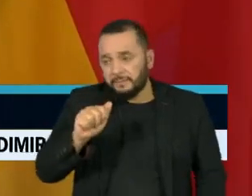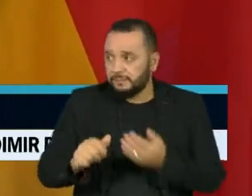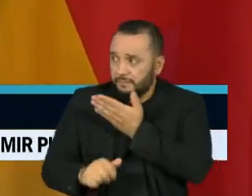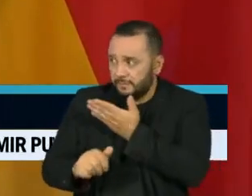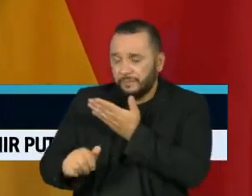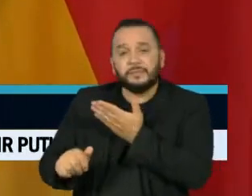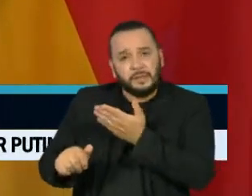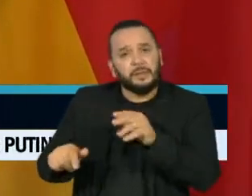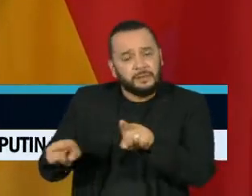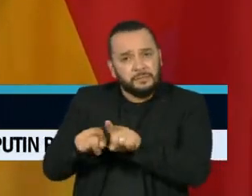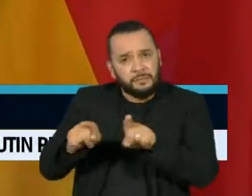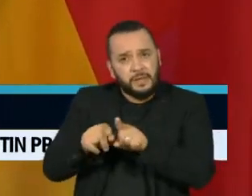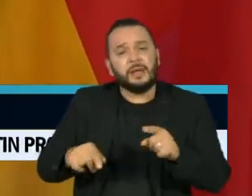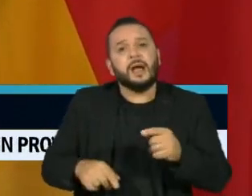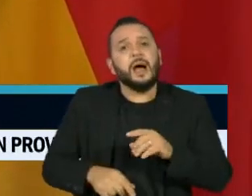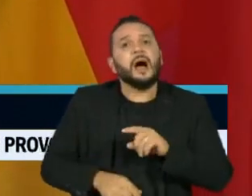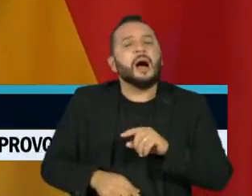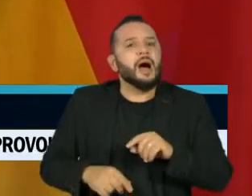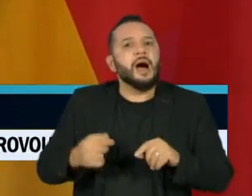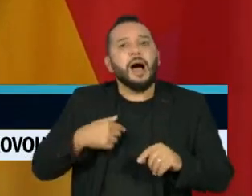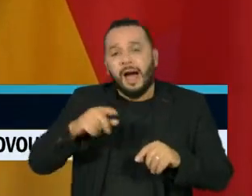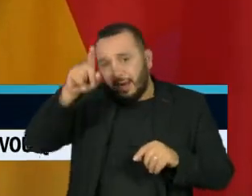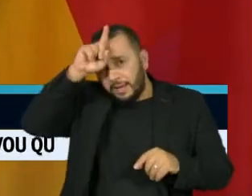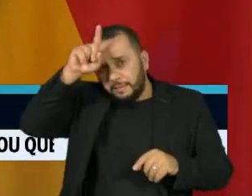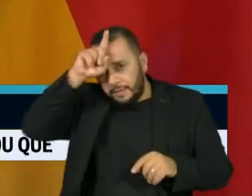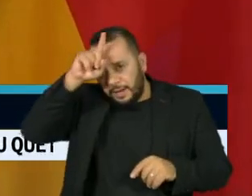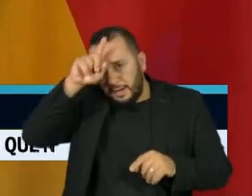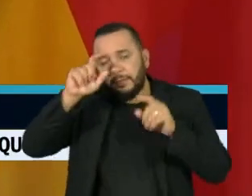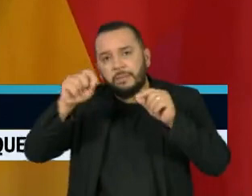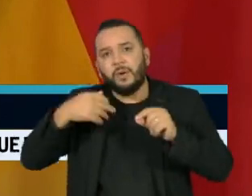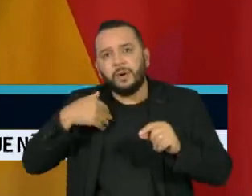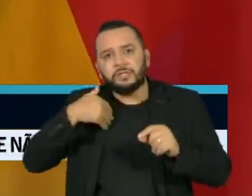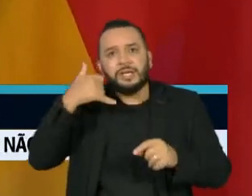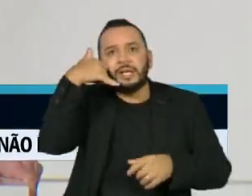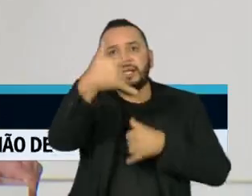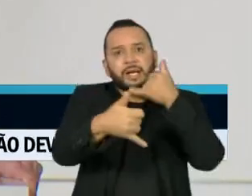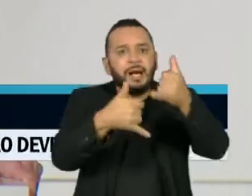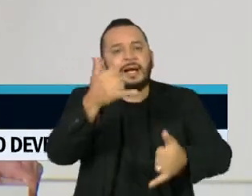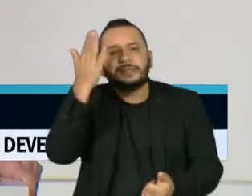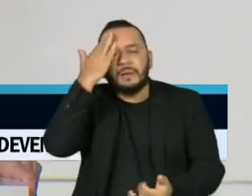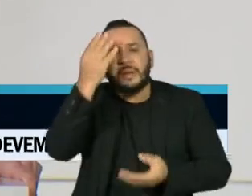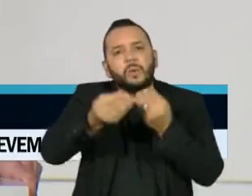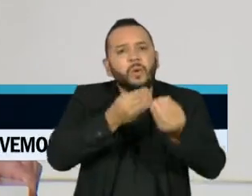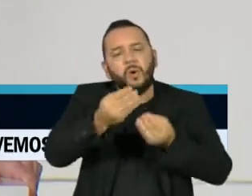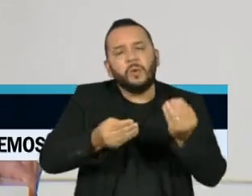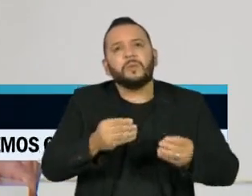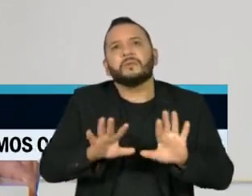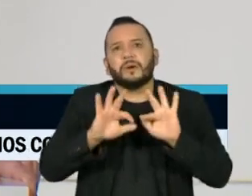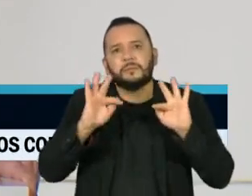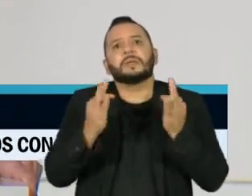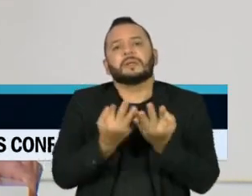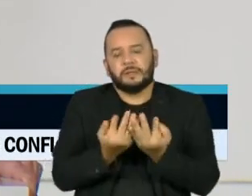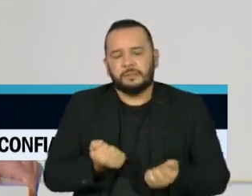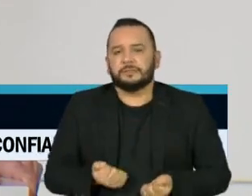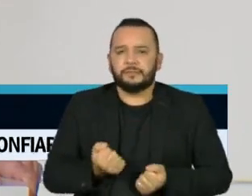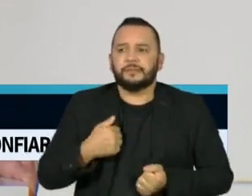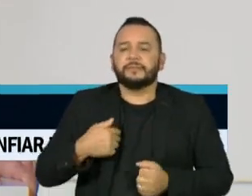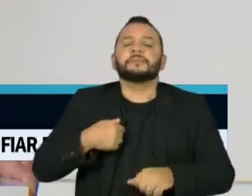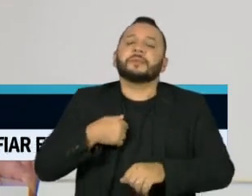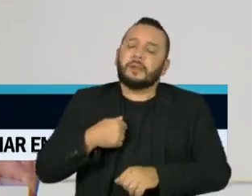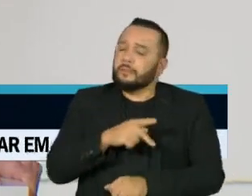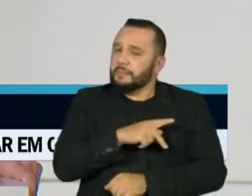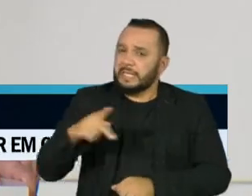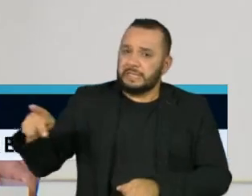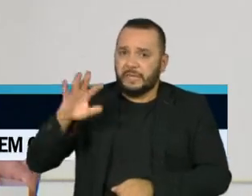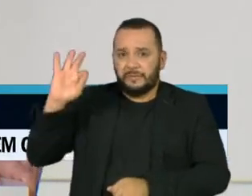direta de ajuda para que alemães possam ter notícias sobre os seus parentes. O presidente francês, Emmanuel Macron, disse que o